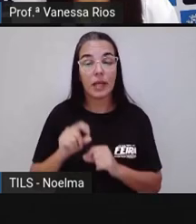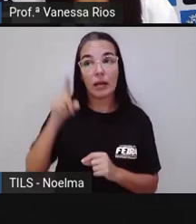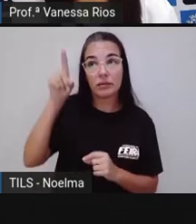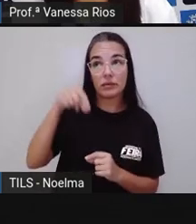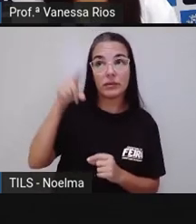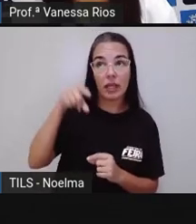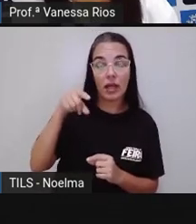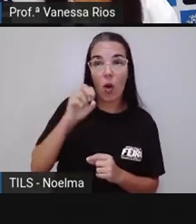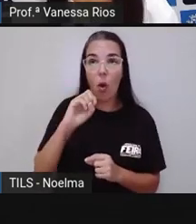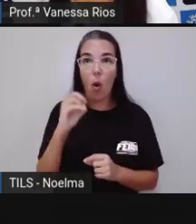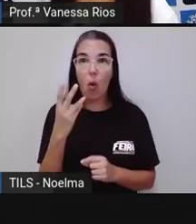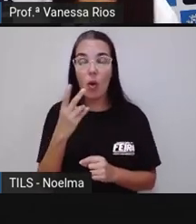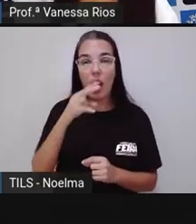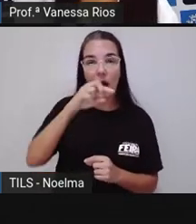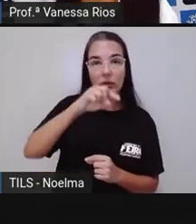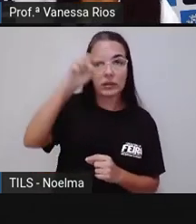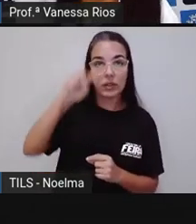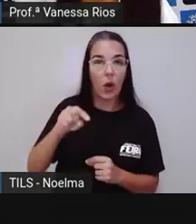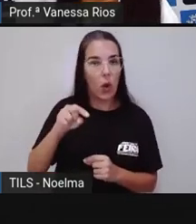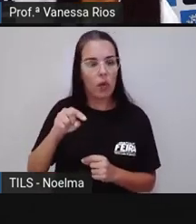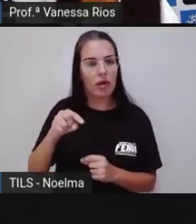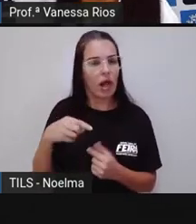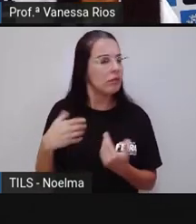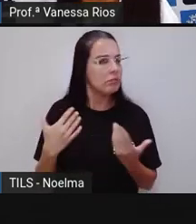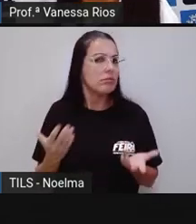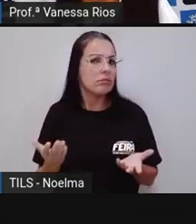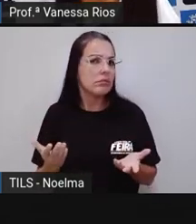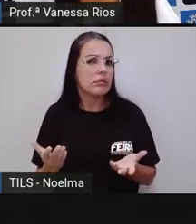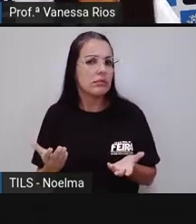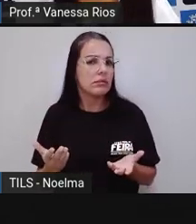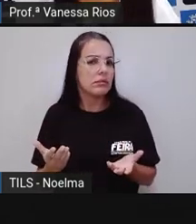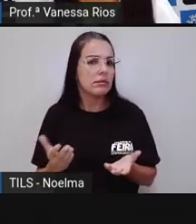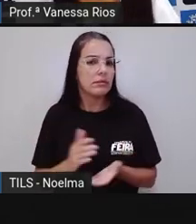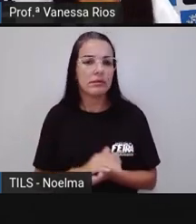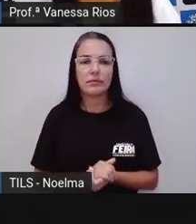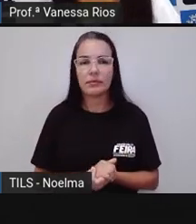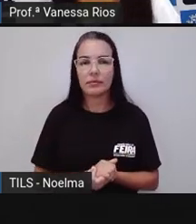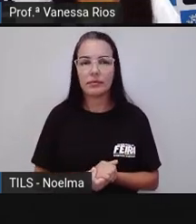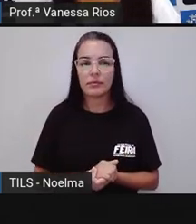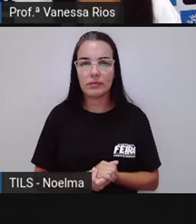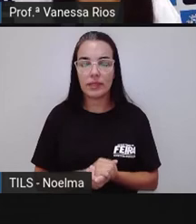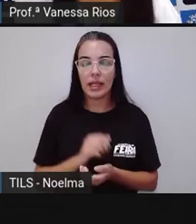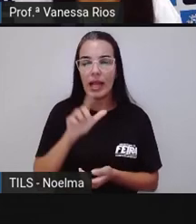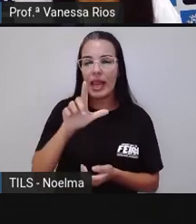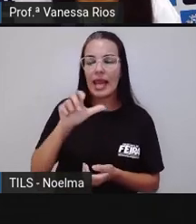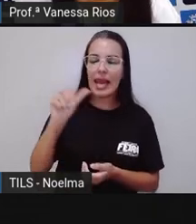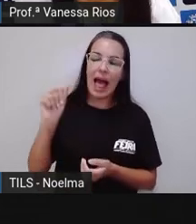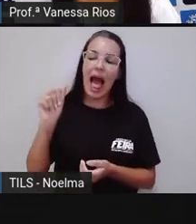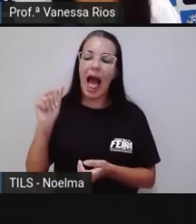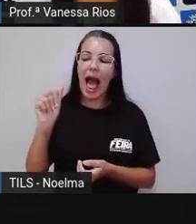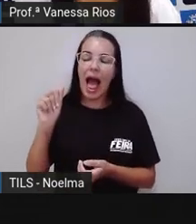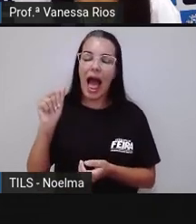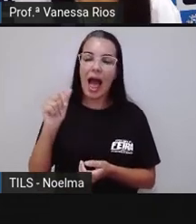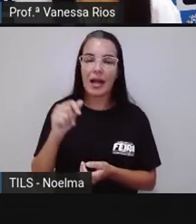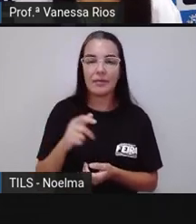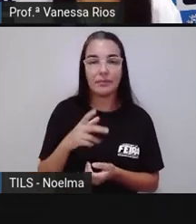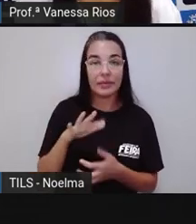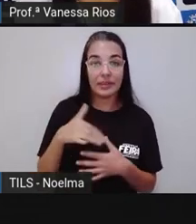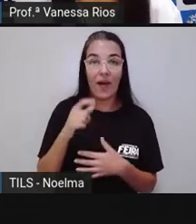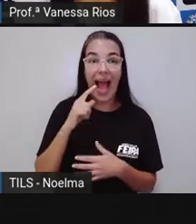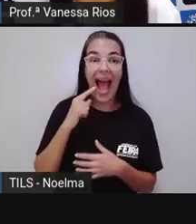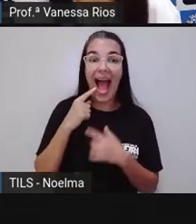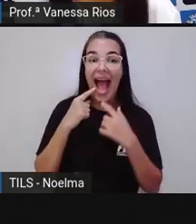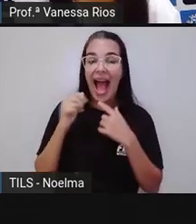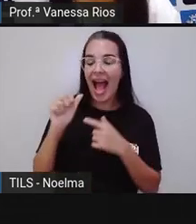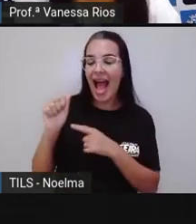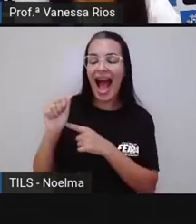acento agudo ou acento circunflexo? Olha só, lápis. A gente já percebe